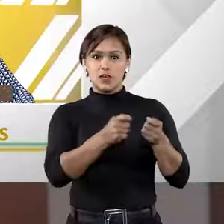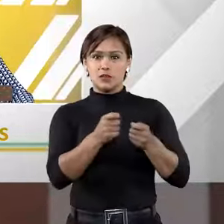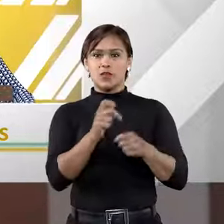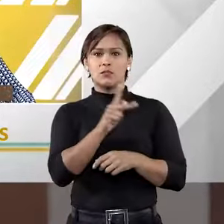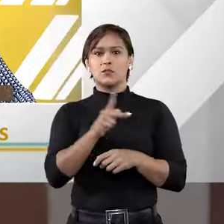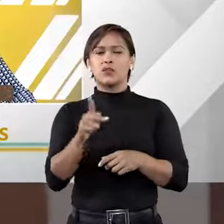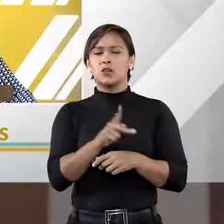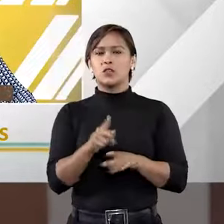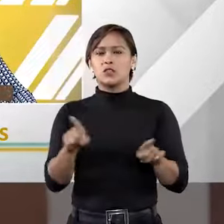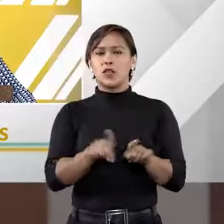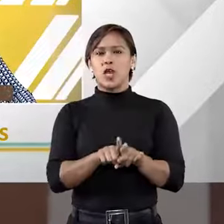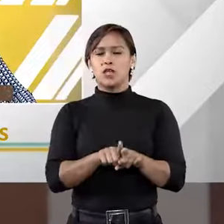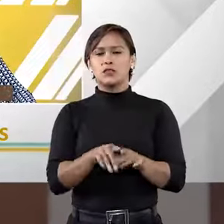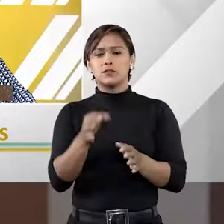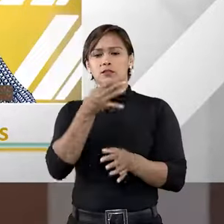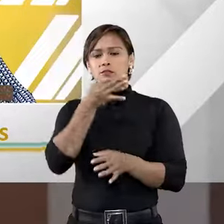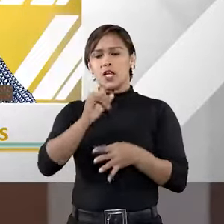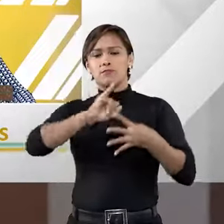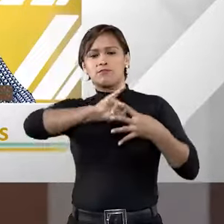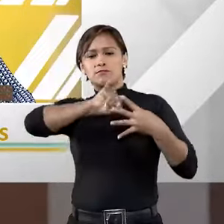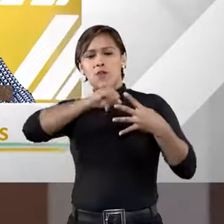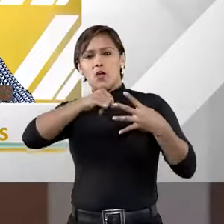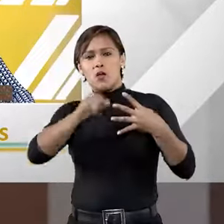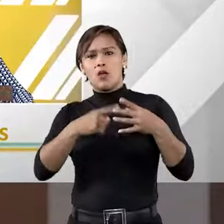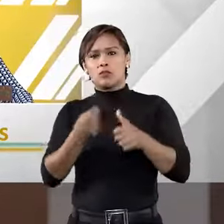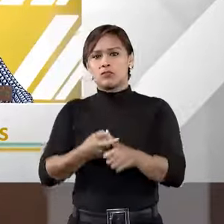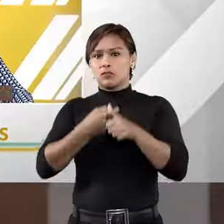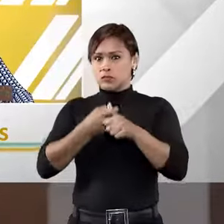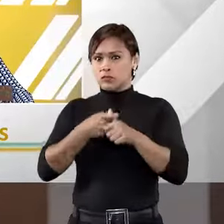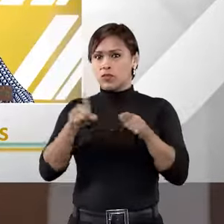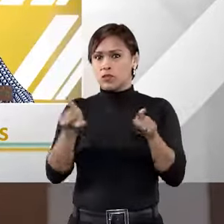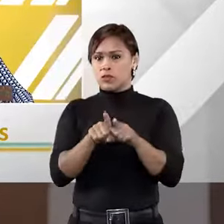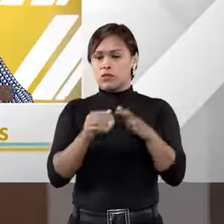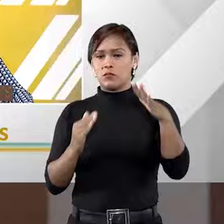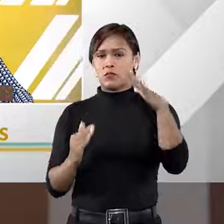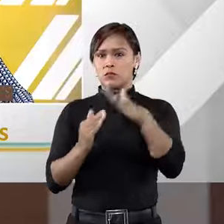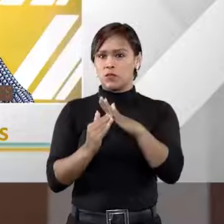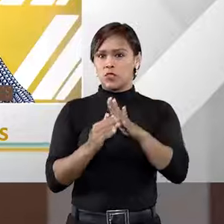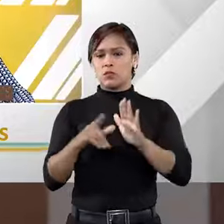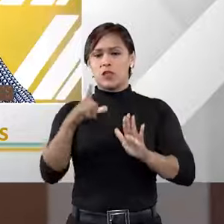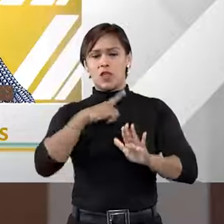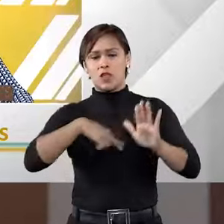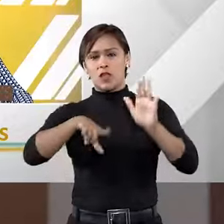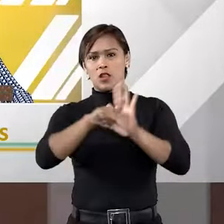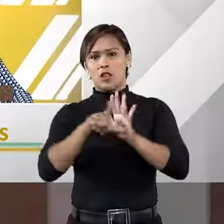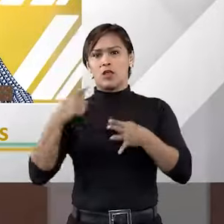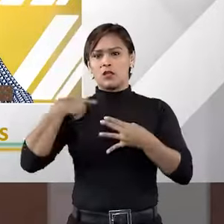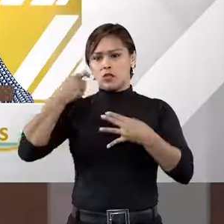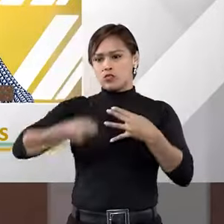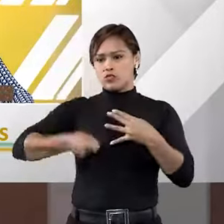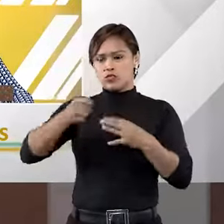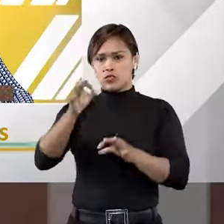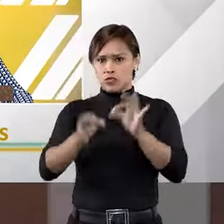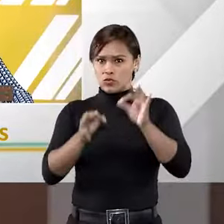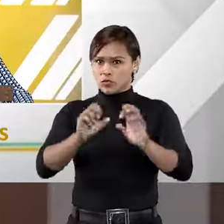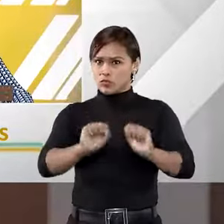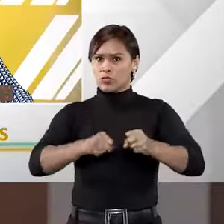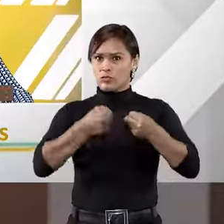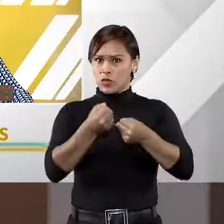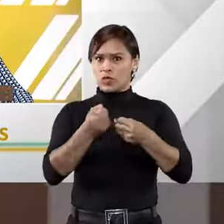professor Talamini, eles estão sujeitos às hipóteses de suspeição e de impedimento previstas para juízes do Poder Judiciário também?